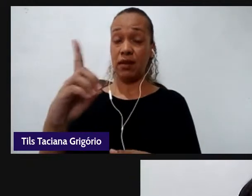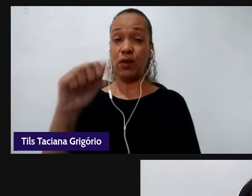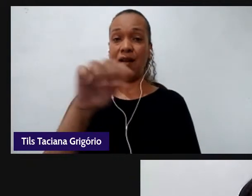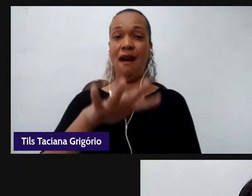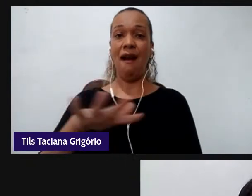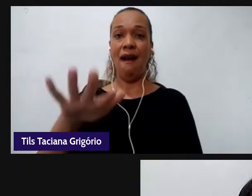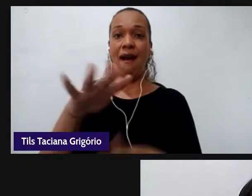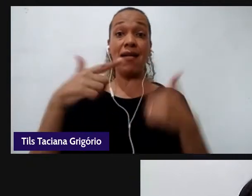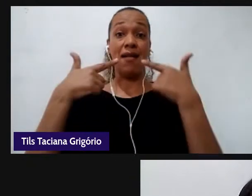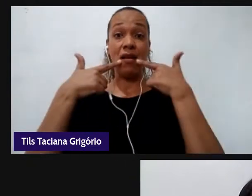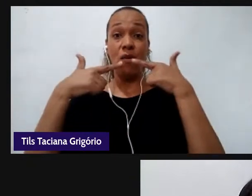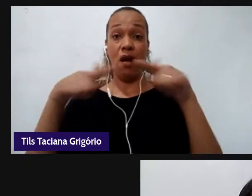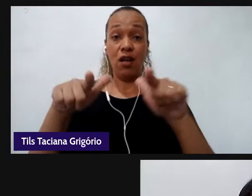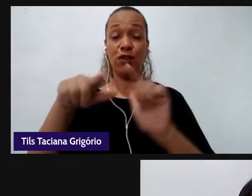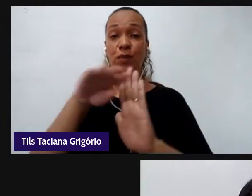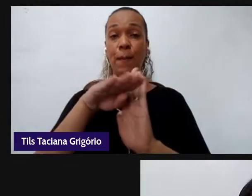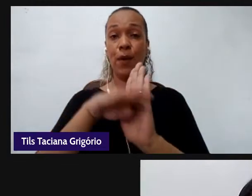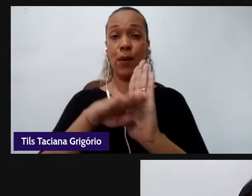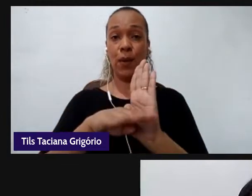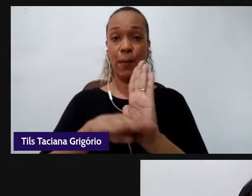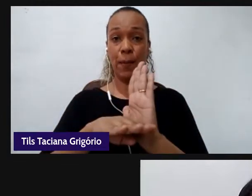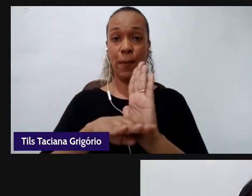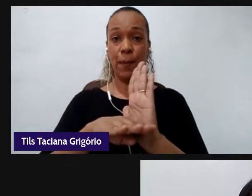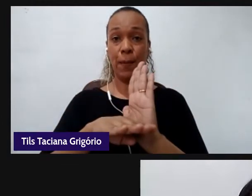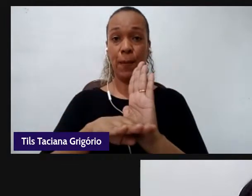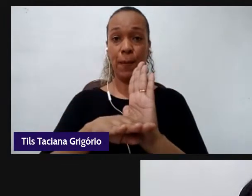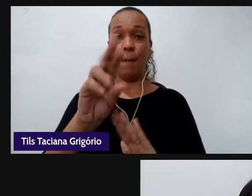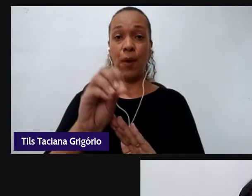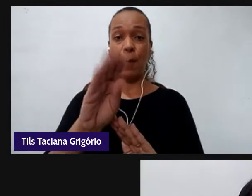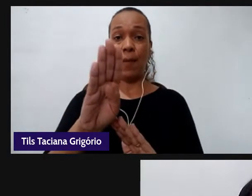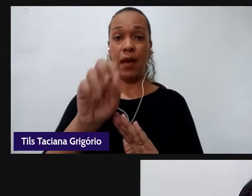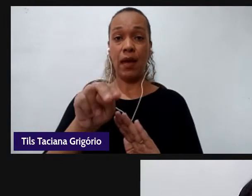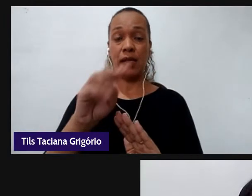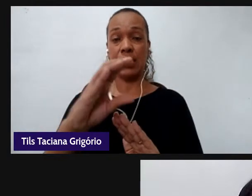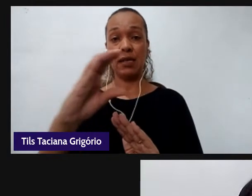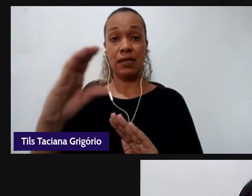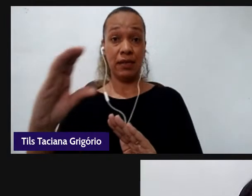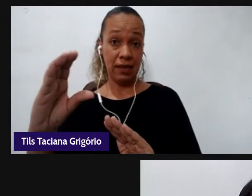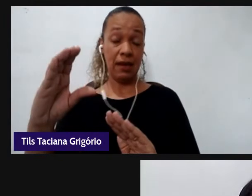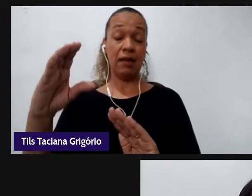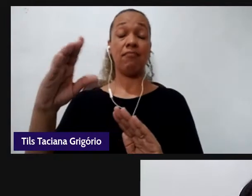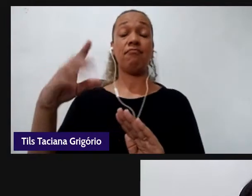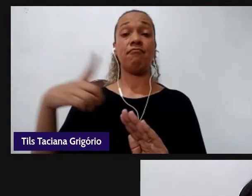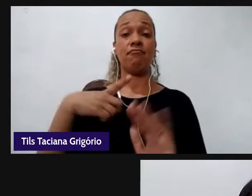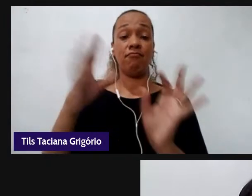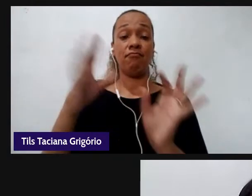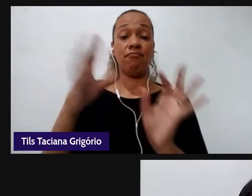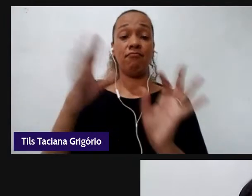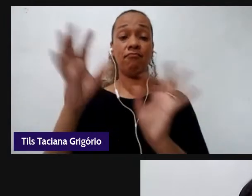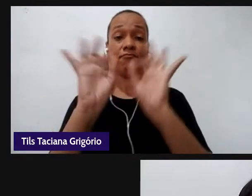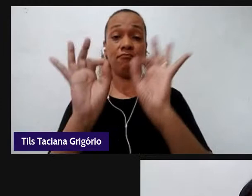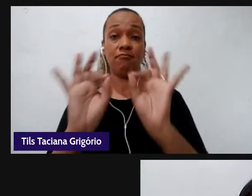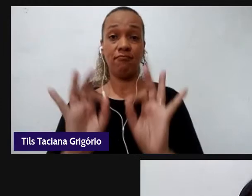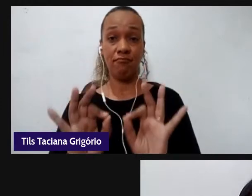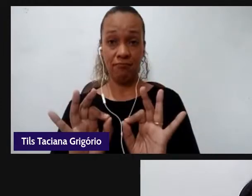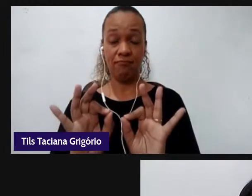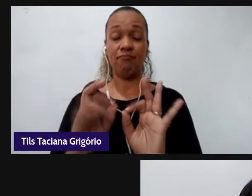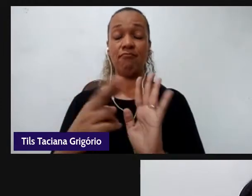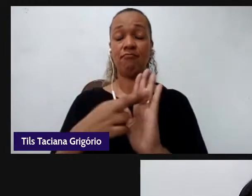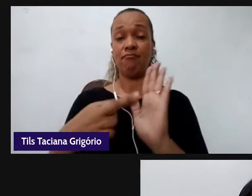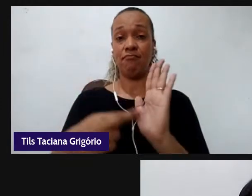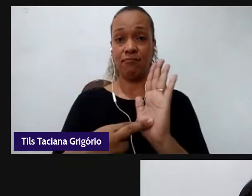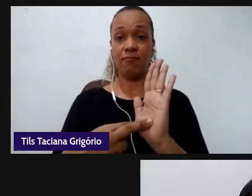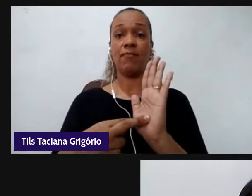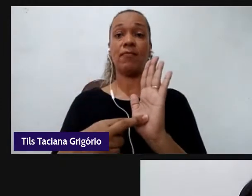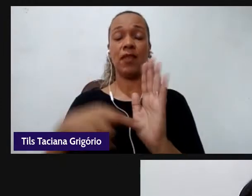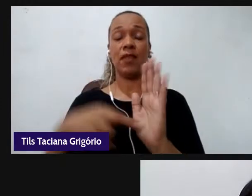no programa PRO-BNCC para a escrita do referencial curricular amazonense, etapa ensino médio. Não